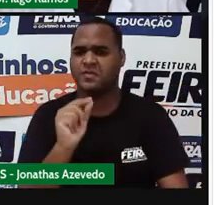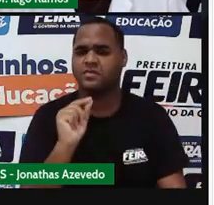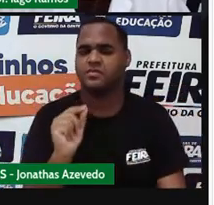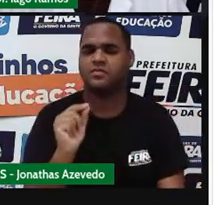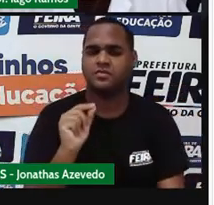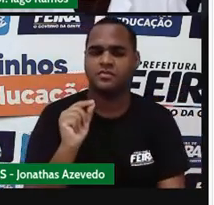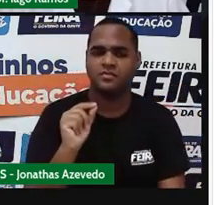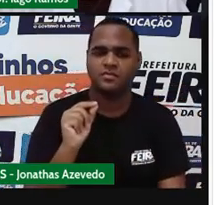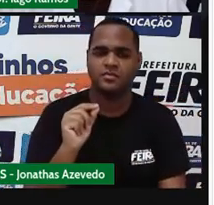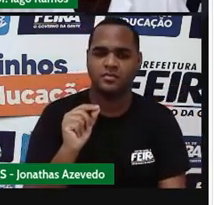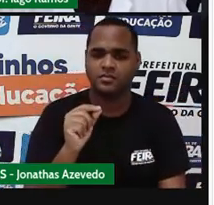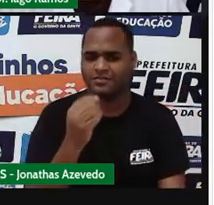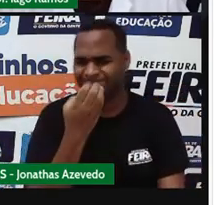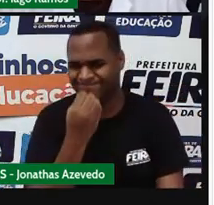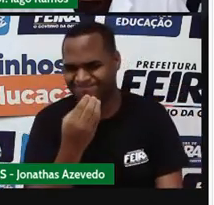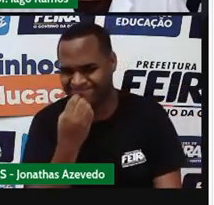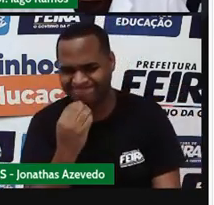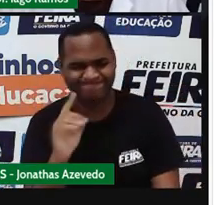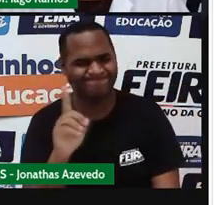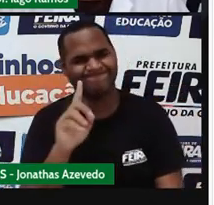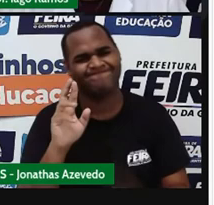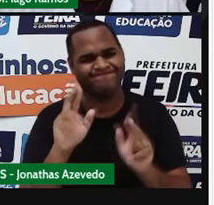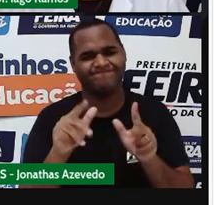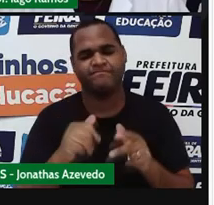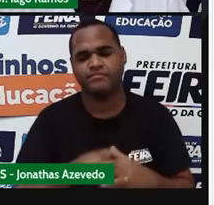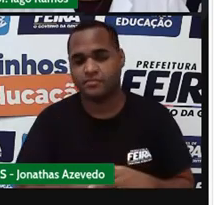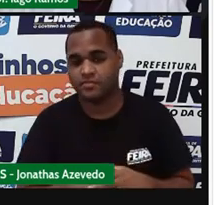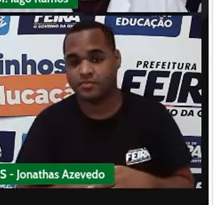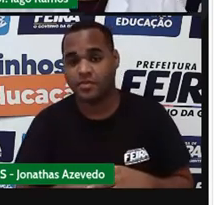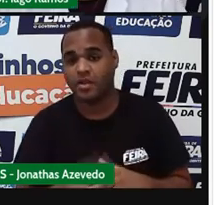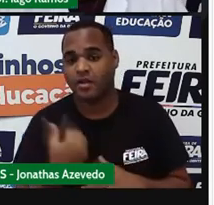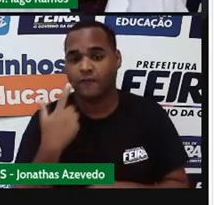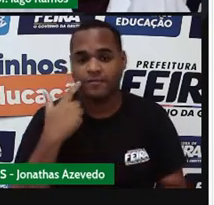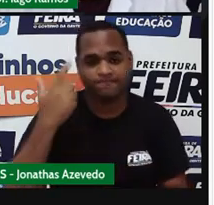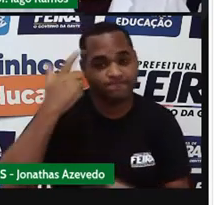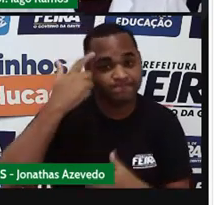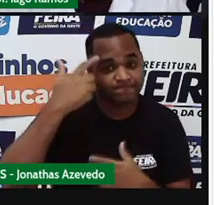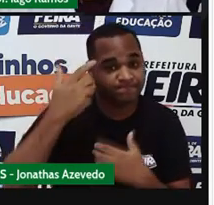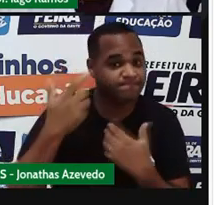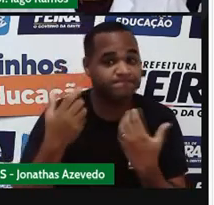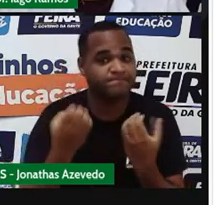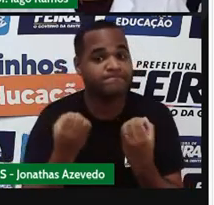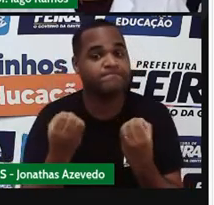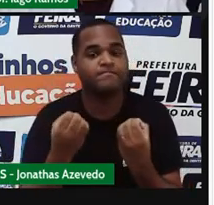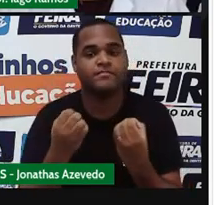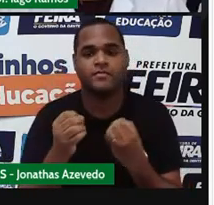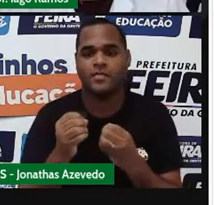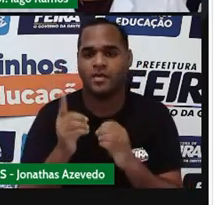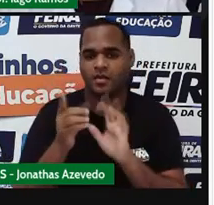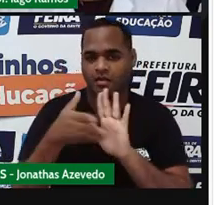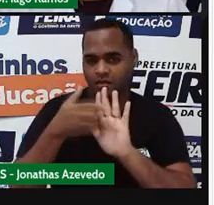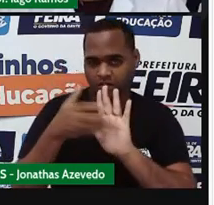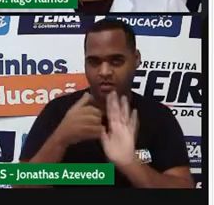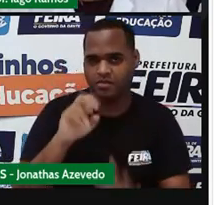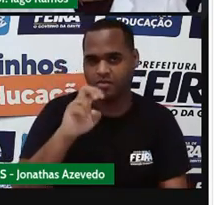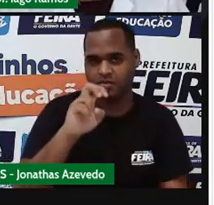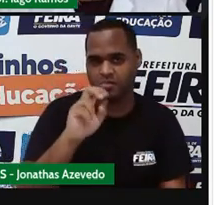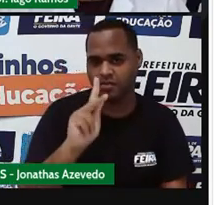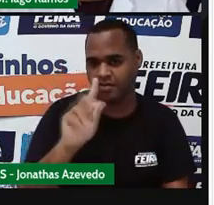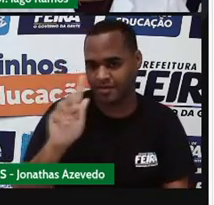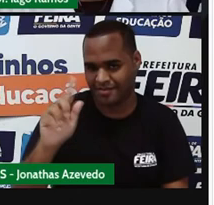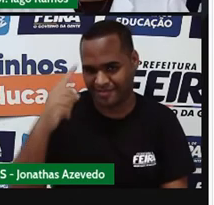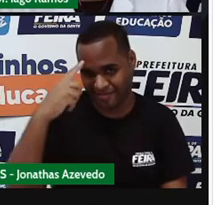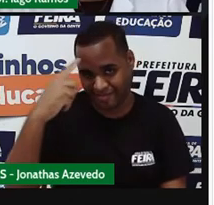O que é que não tá legal aí? Vamos lá pensar? Quando eu tirei esses 5 quilos daqui